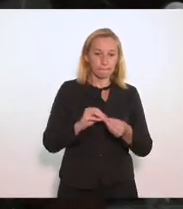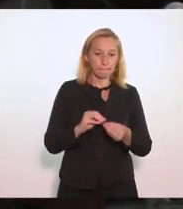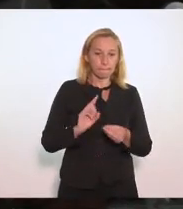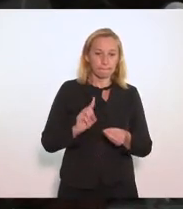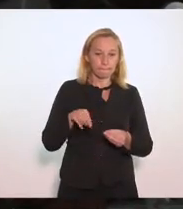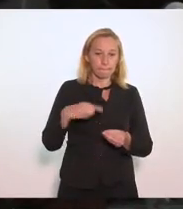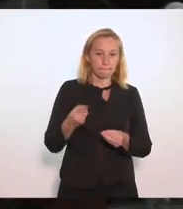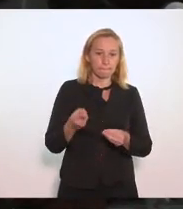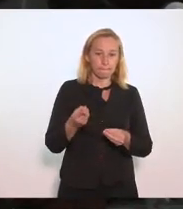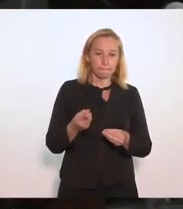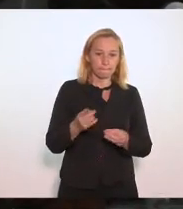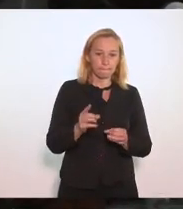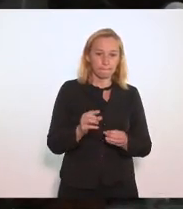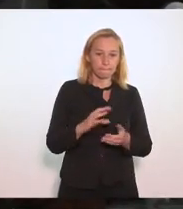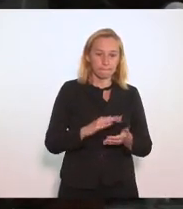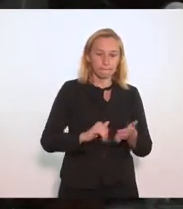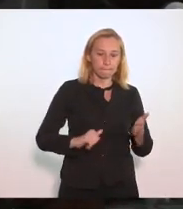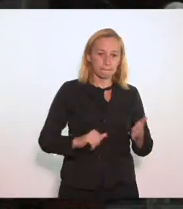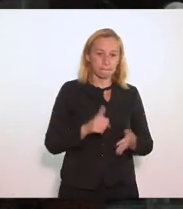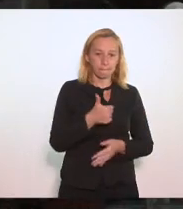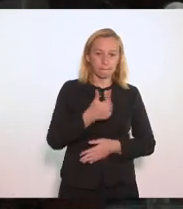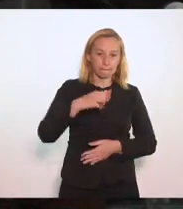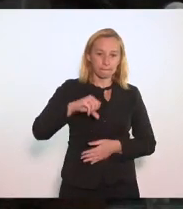foi pela rejeição a 19, 20